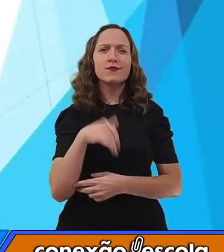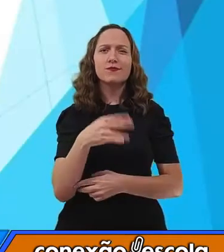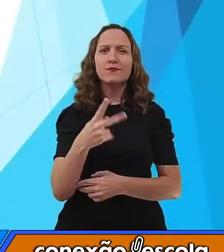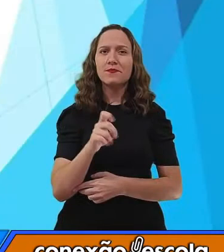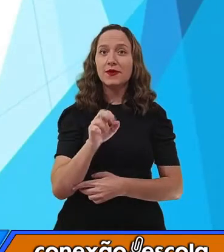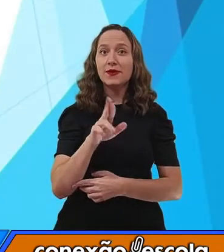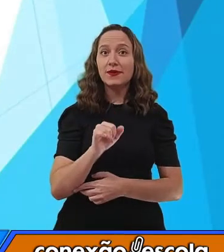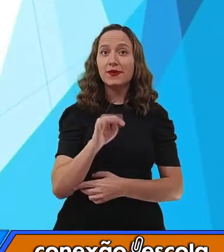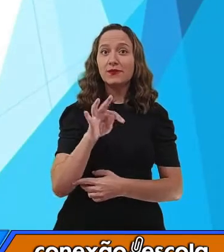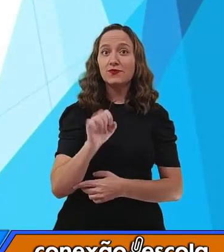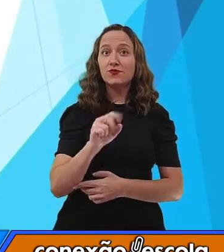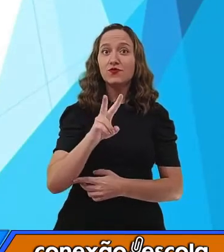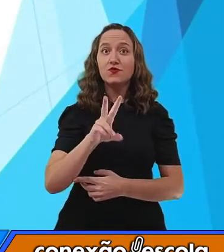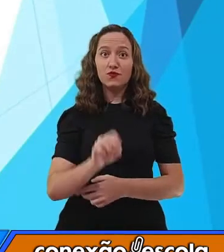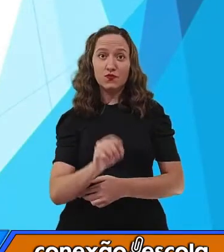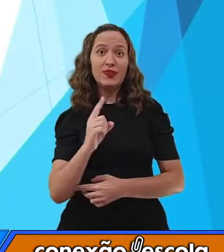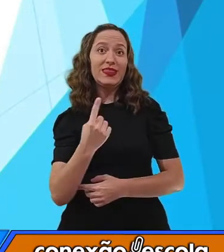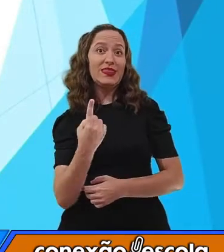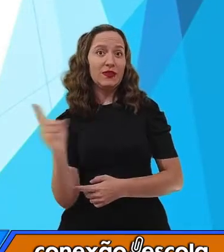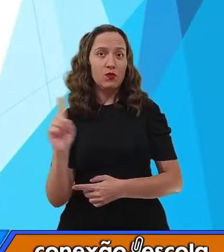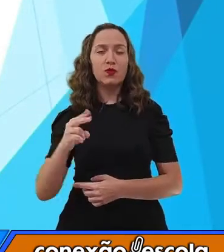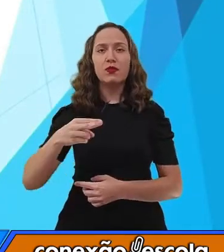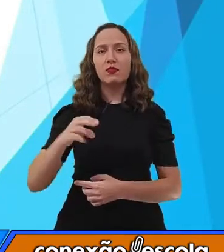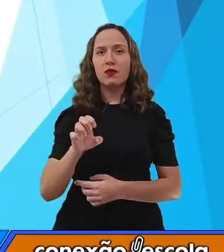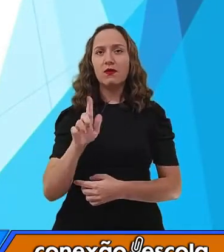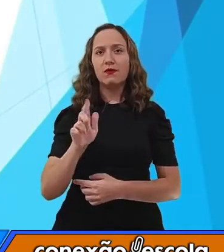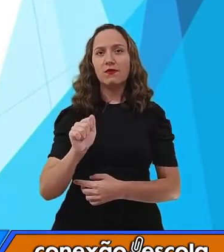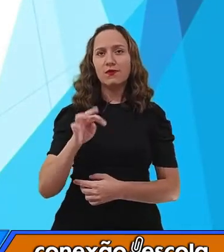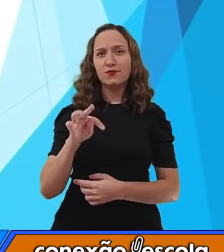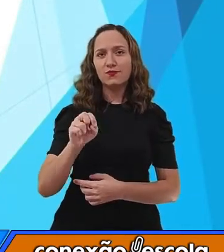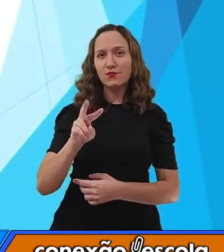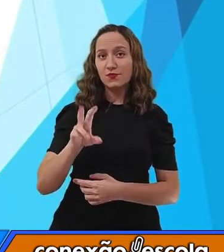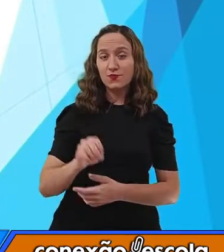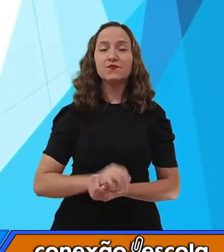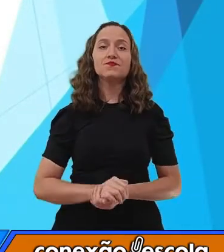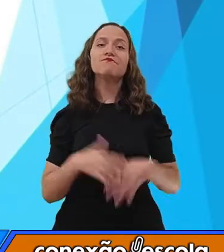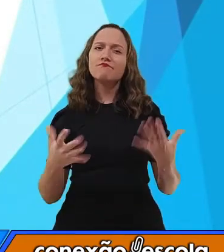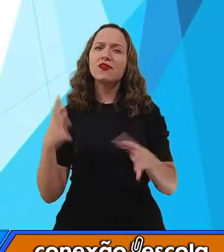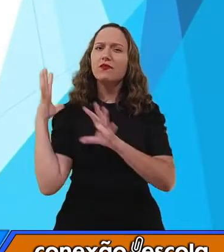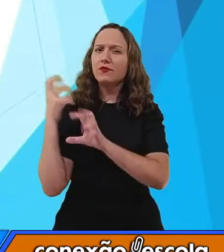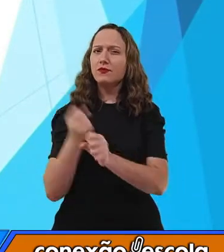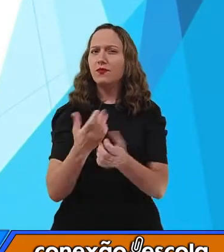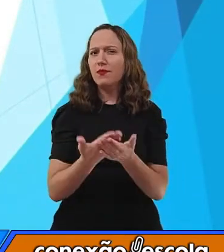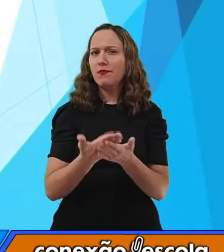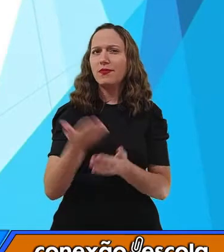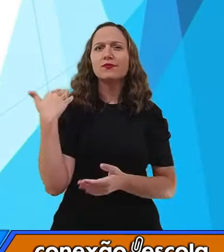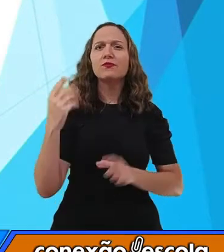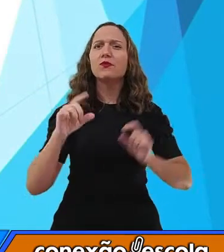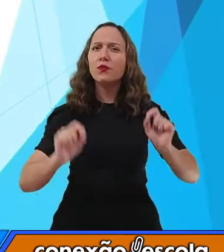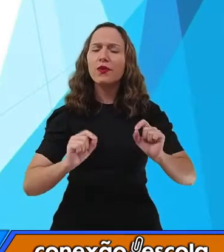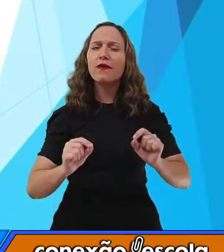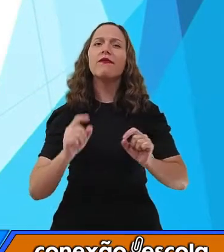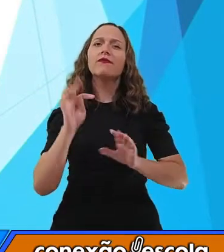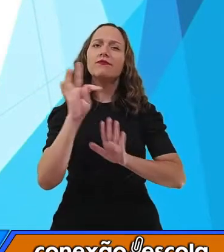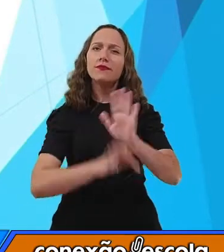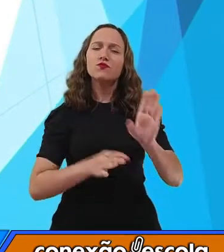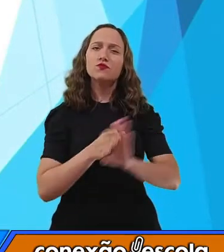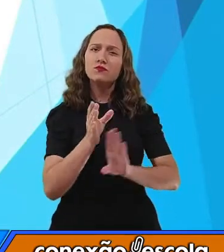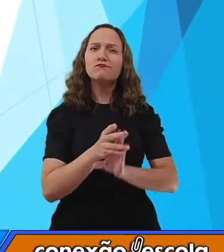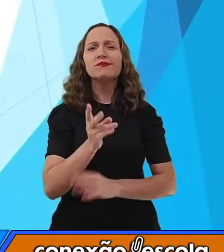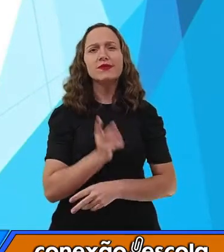rápida revisão do que vimos, né, na última aula. O texto instrucional, ele tem um título curto, frases